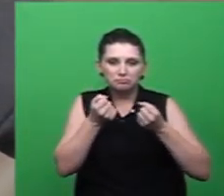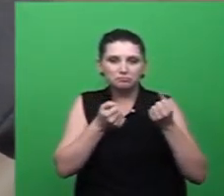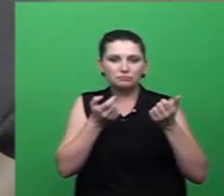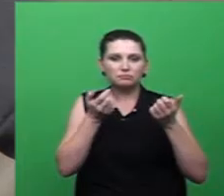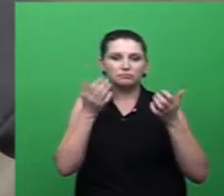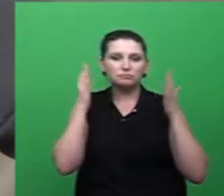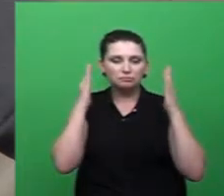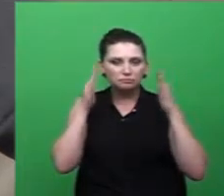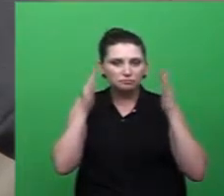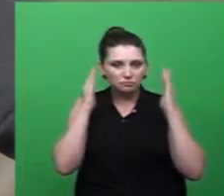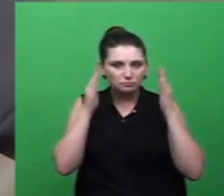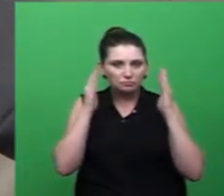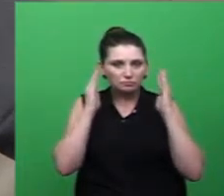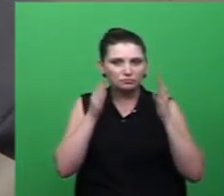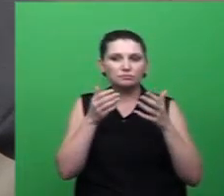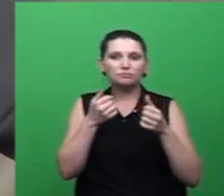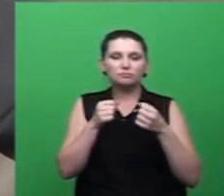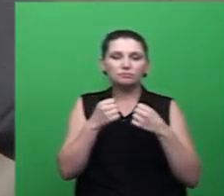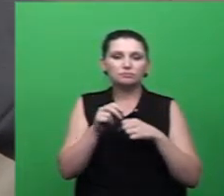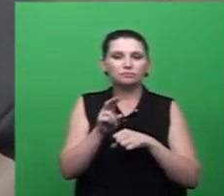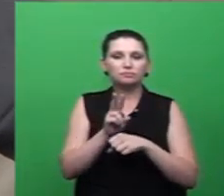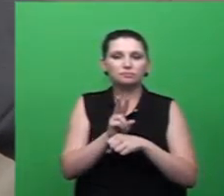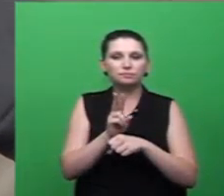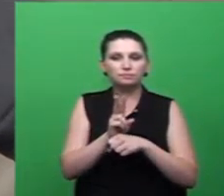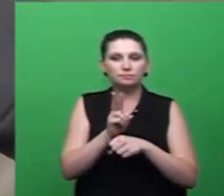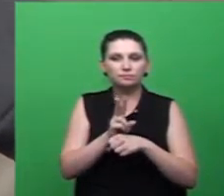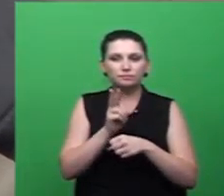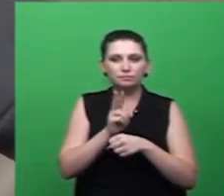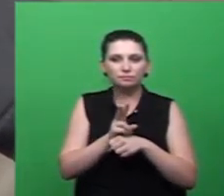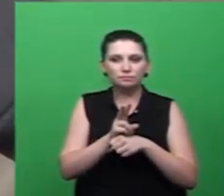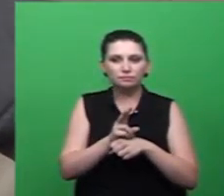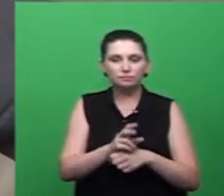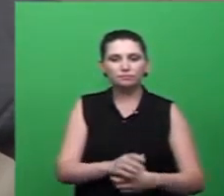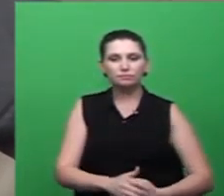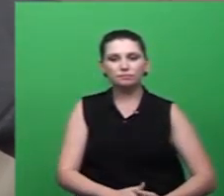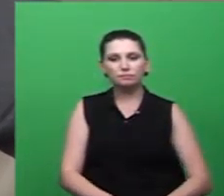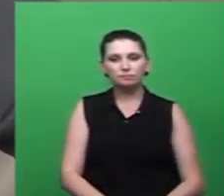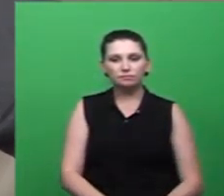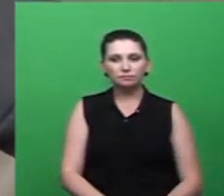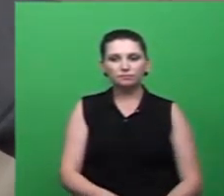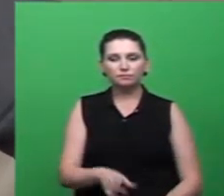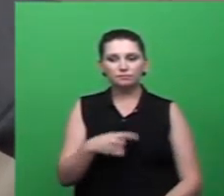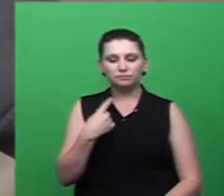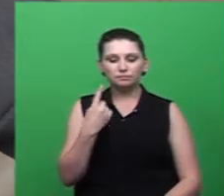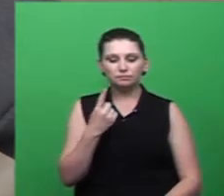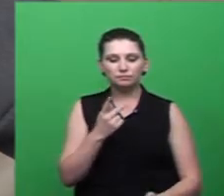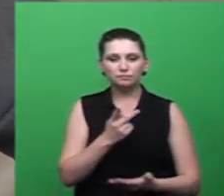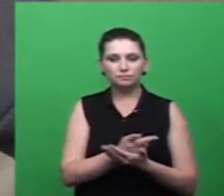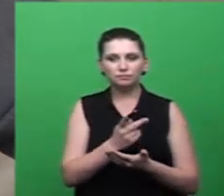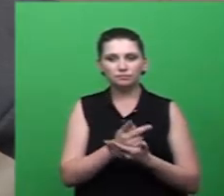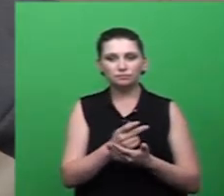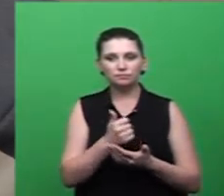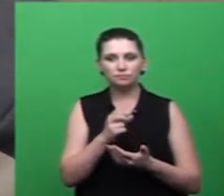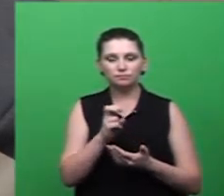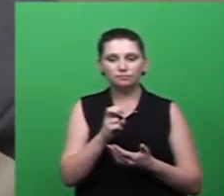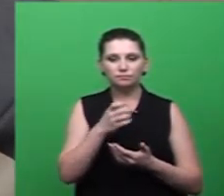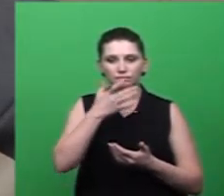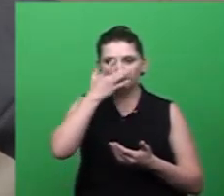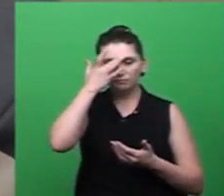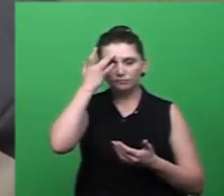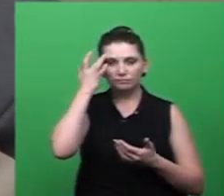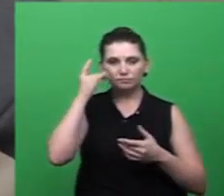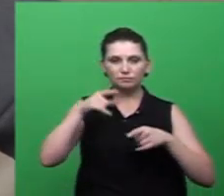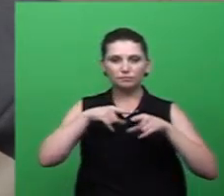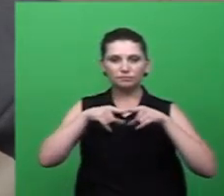monitoramento, através de 650 armadilhas, ele é visualizado semanalmente. Essas 15 pessoas, elas visitam todas essas 150